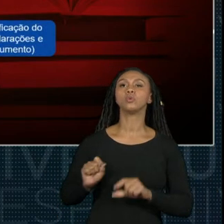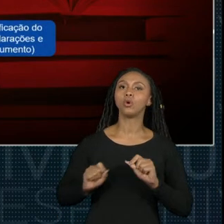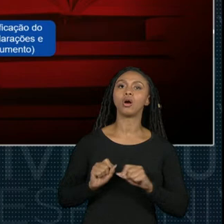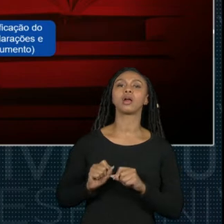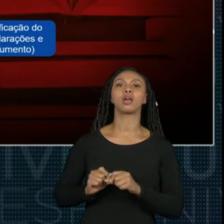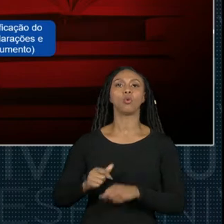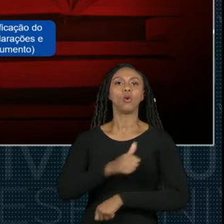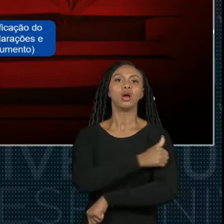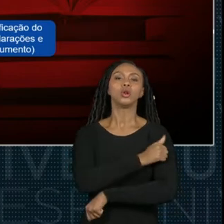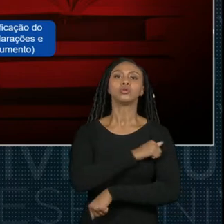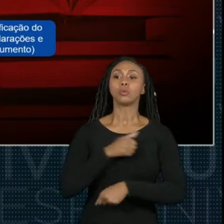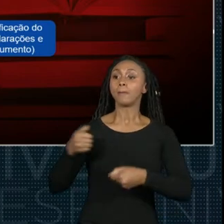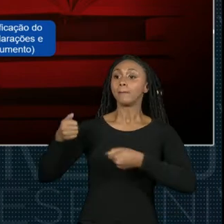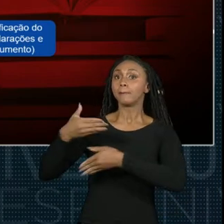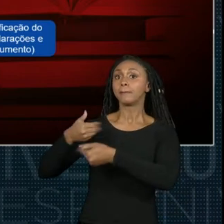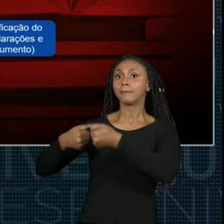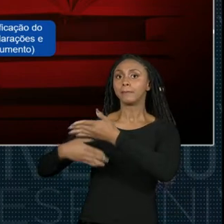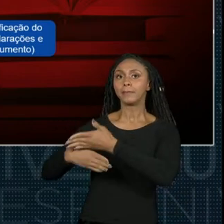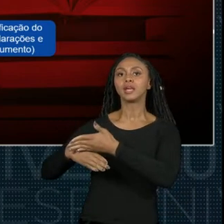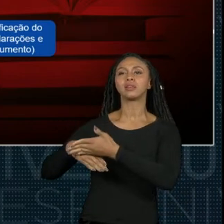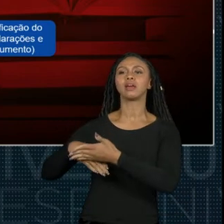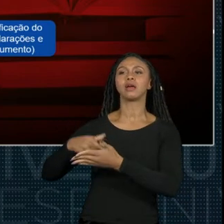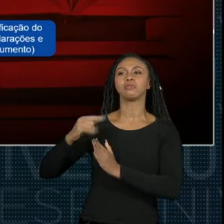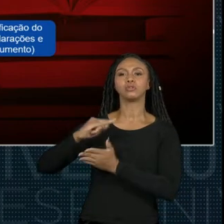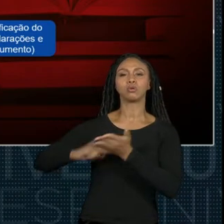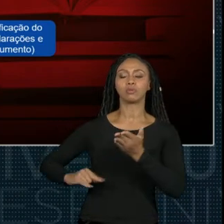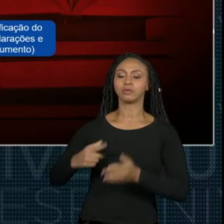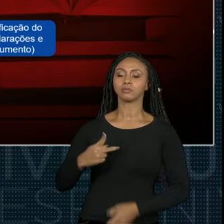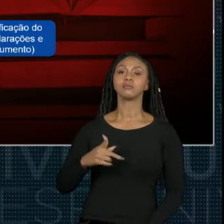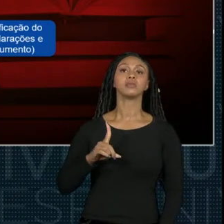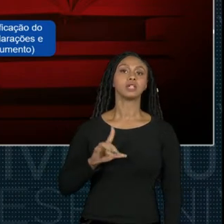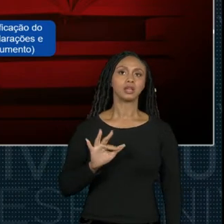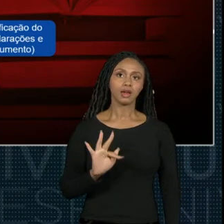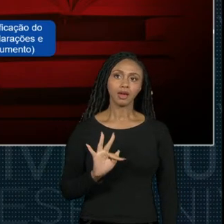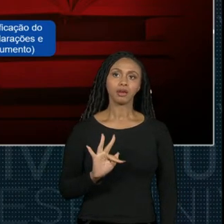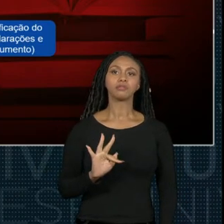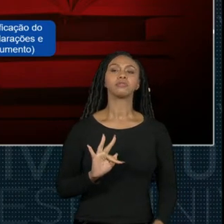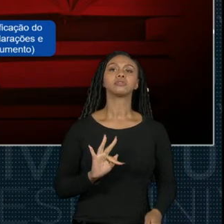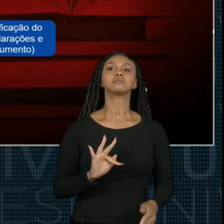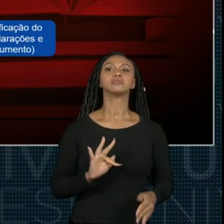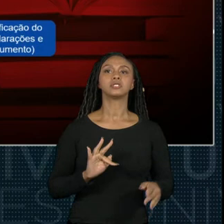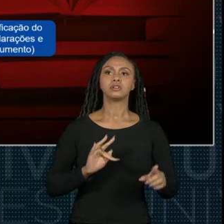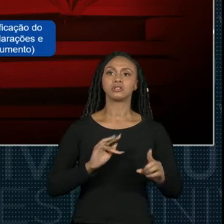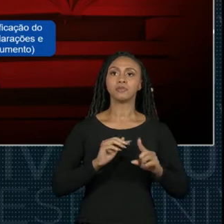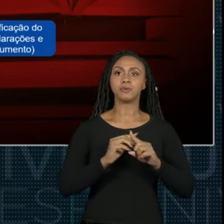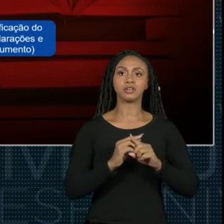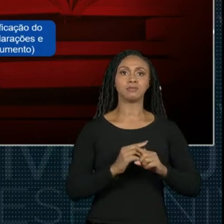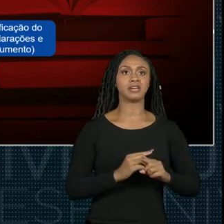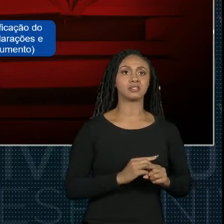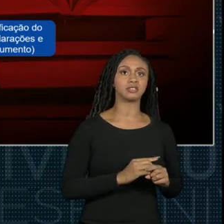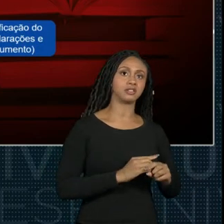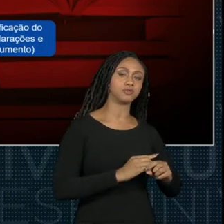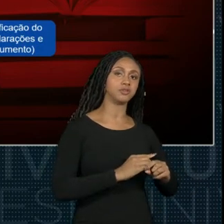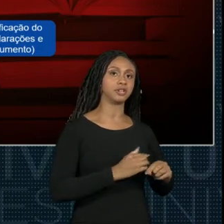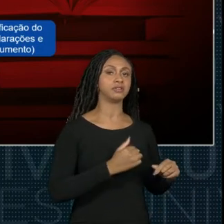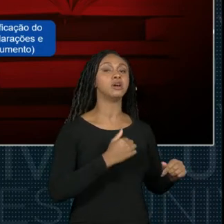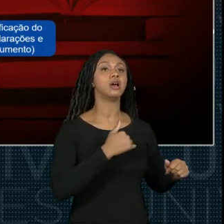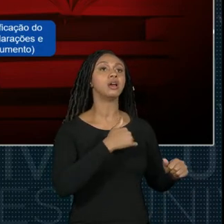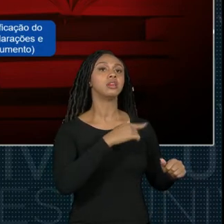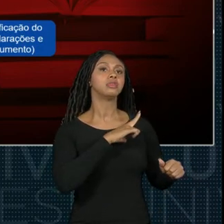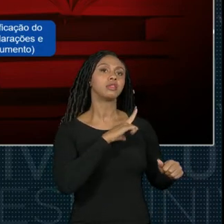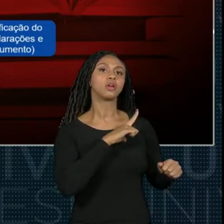identificação do aluno, que é o cabeçalho, a identificação das empresas, as declarações